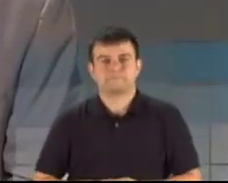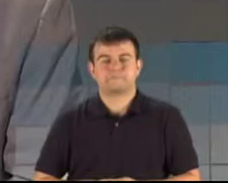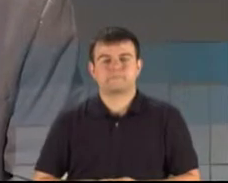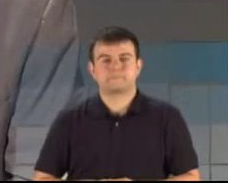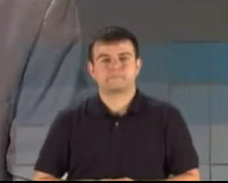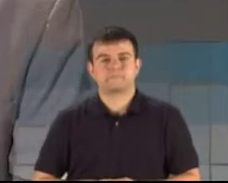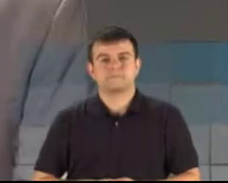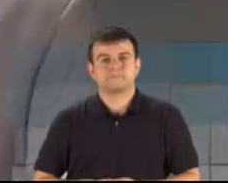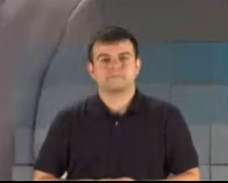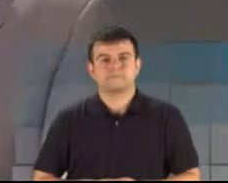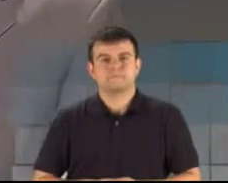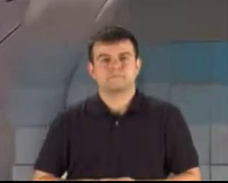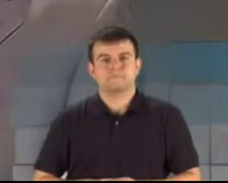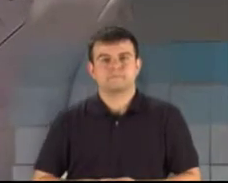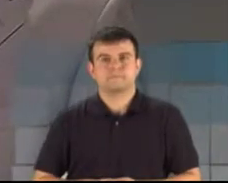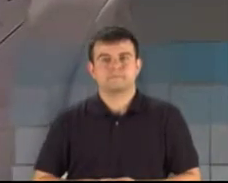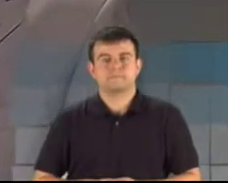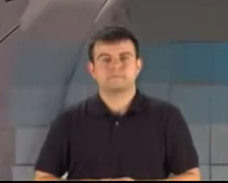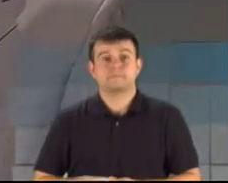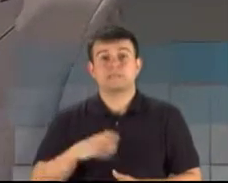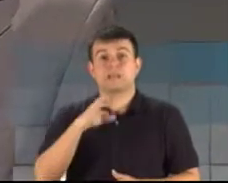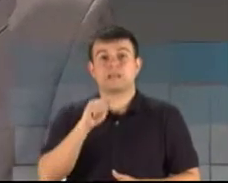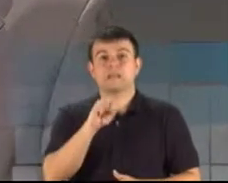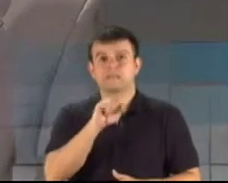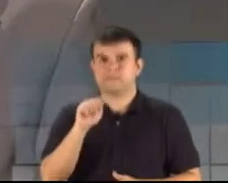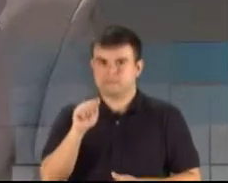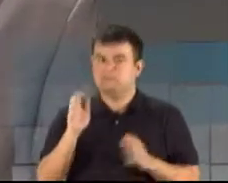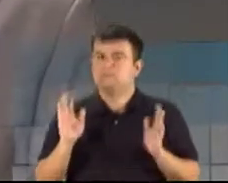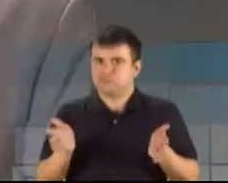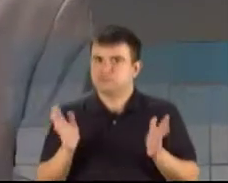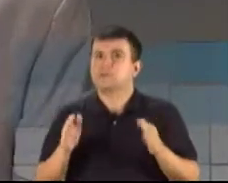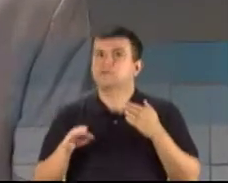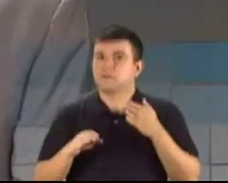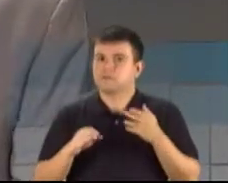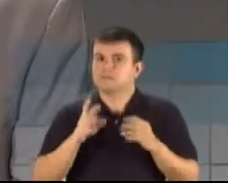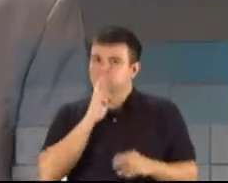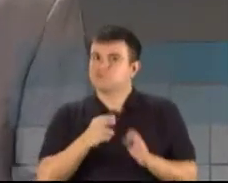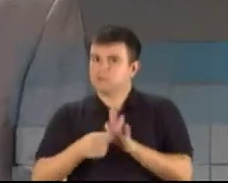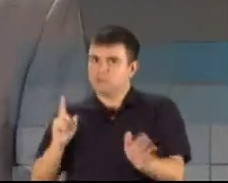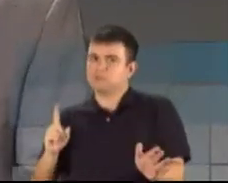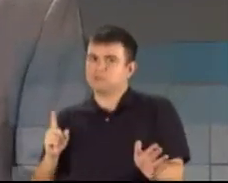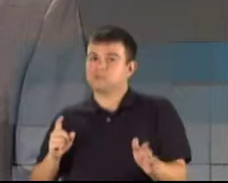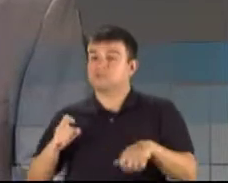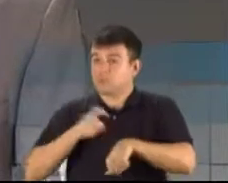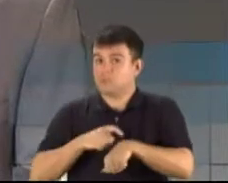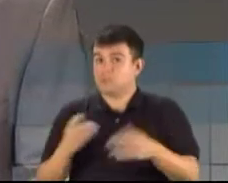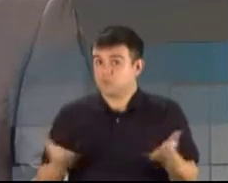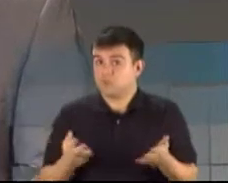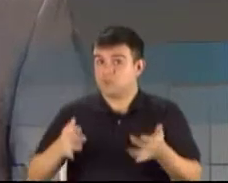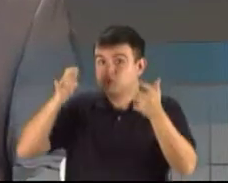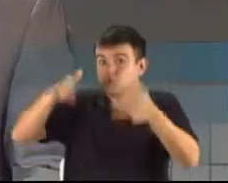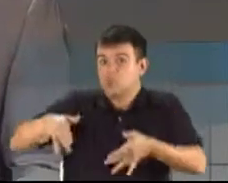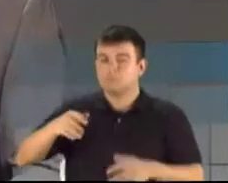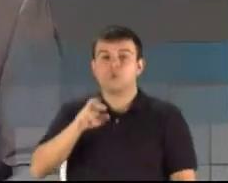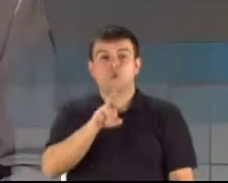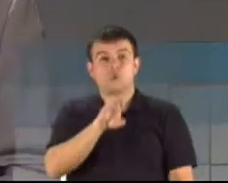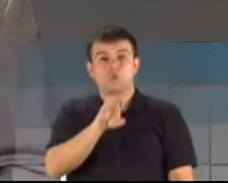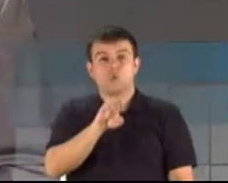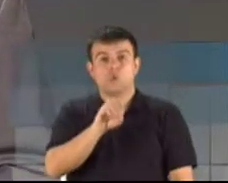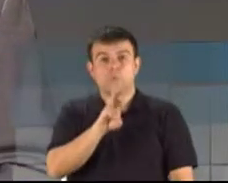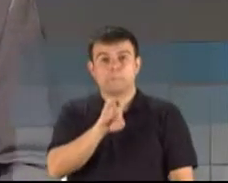O candidato Cassiá já participou. Nesse momento temos a possibilidade do candidato Roberto